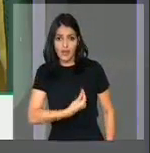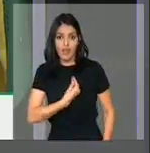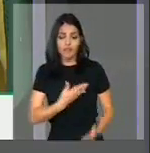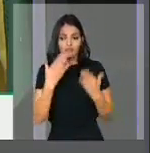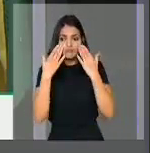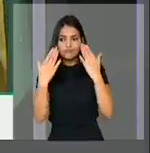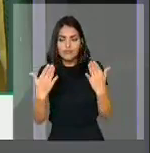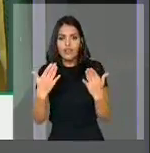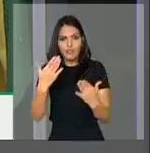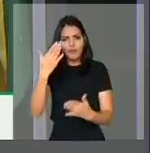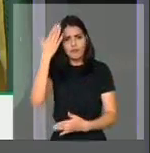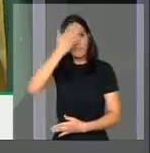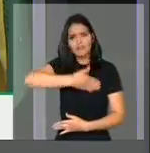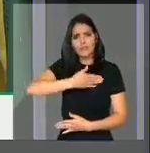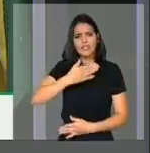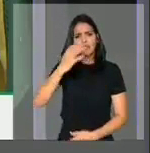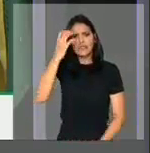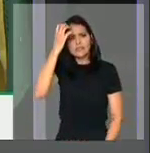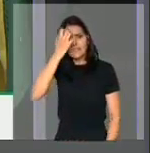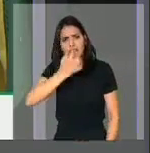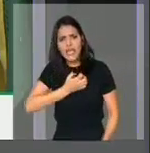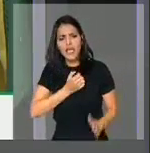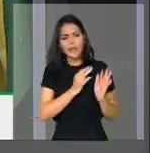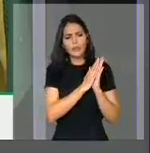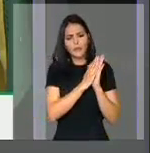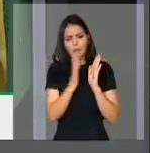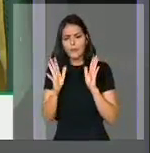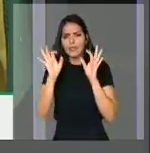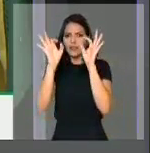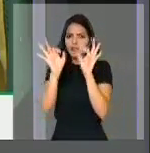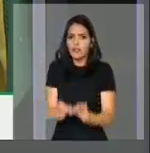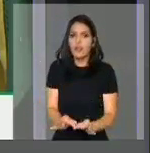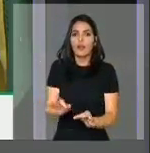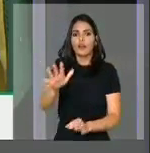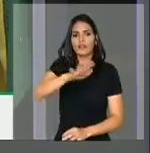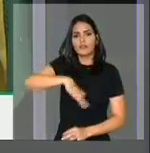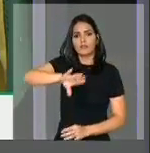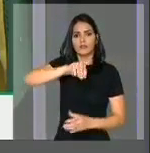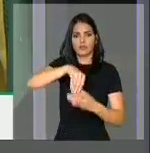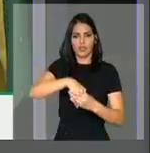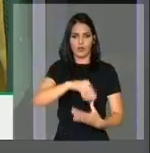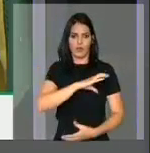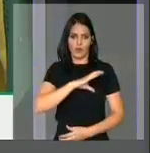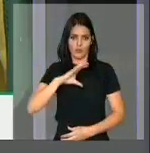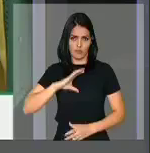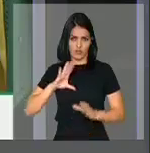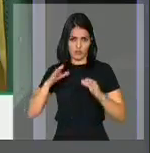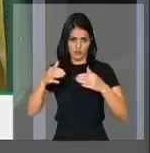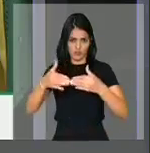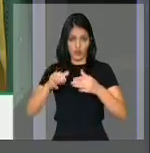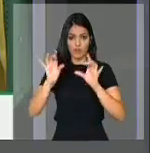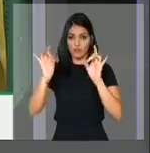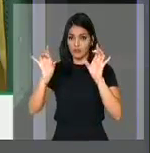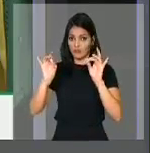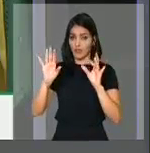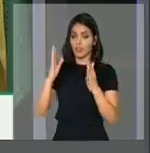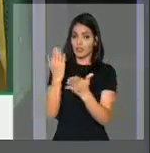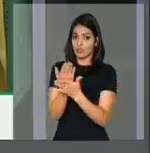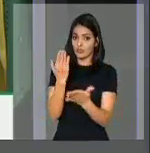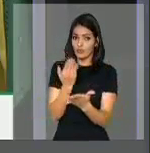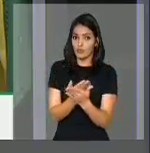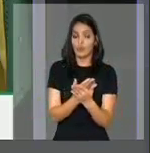a seriedade de tudo o que está sendo feito no tocante à Comissão Especial de Estudo pela